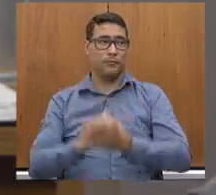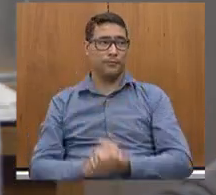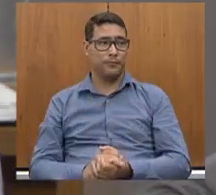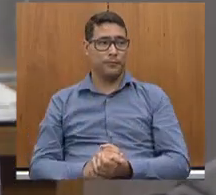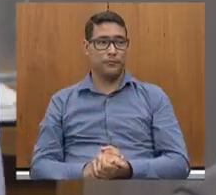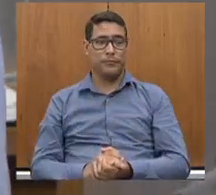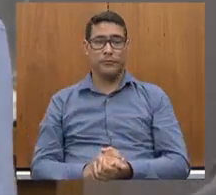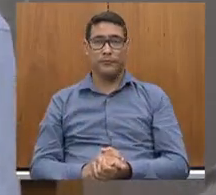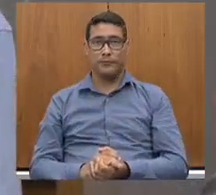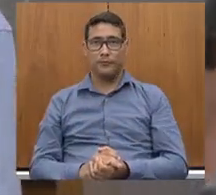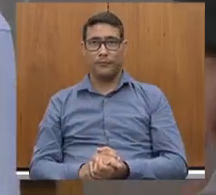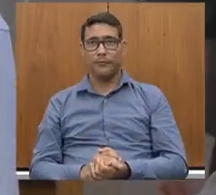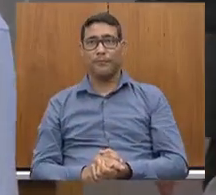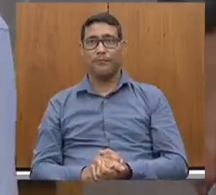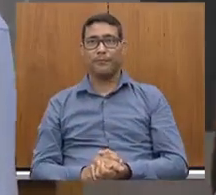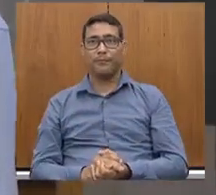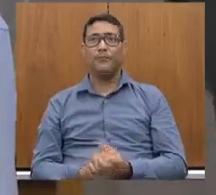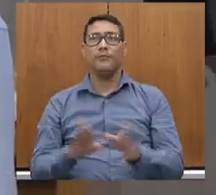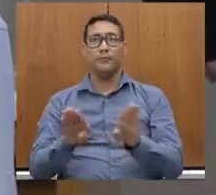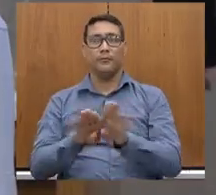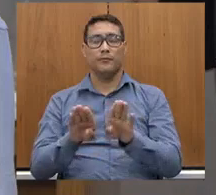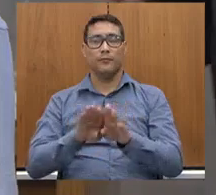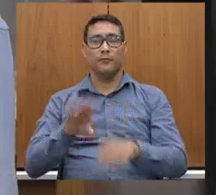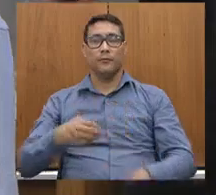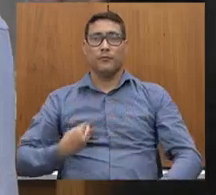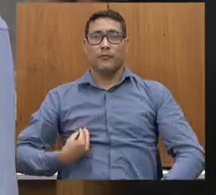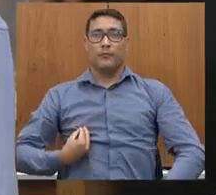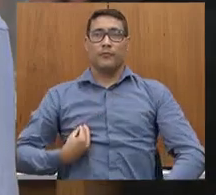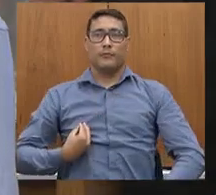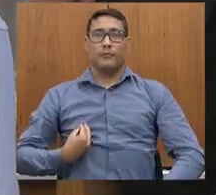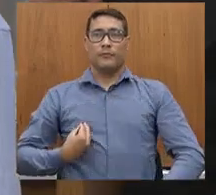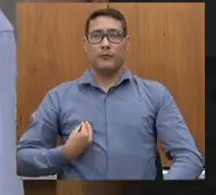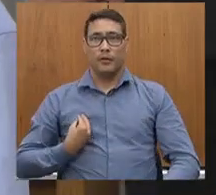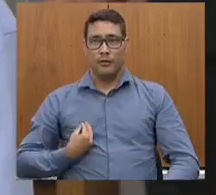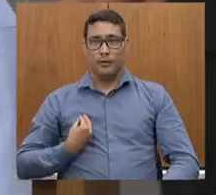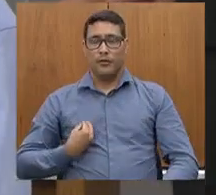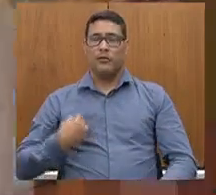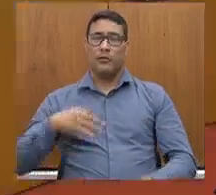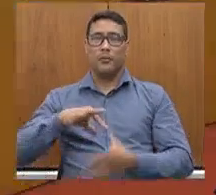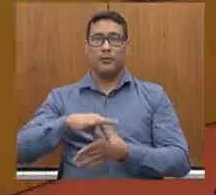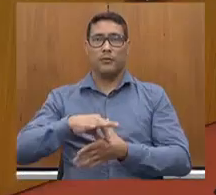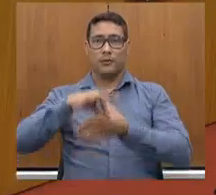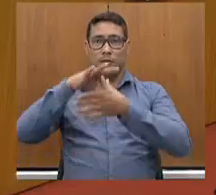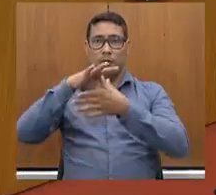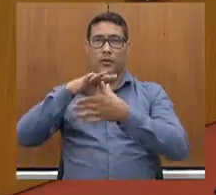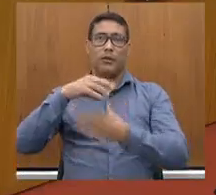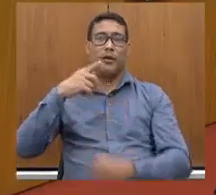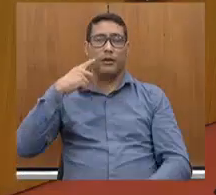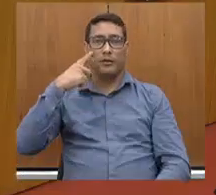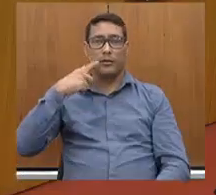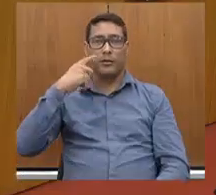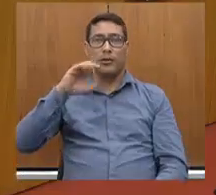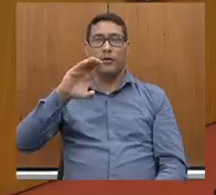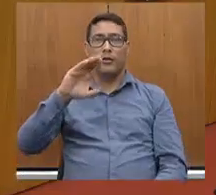Muito bem registrar a presença conosco, remotamente, do líder, deputado Charles Santos.